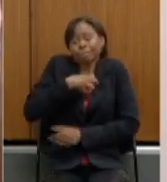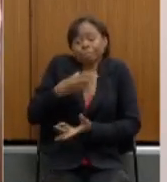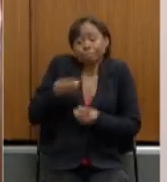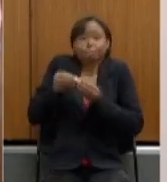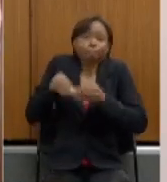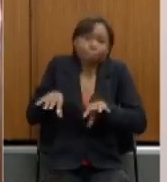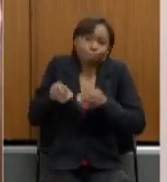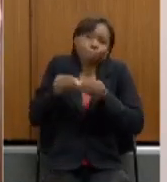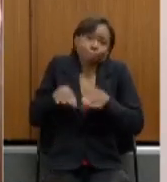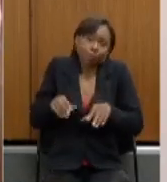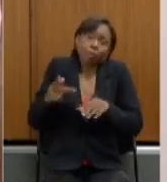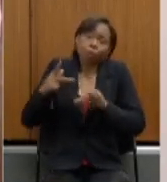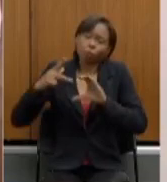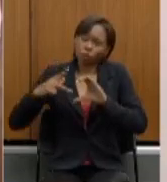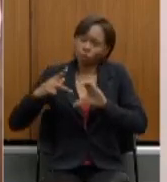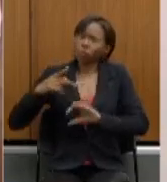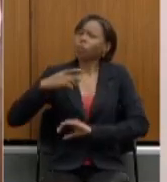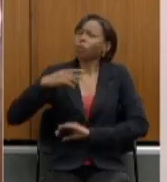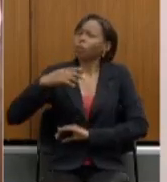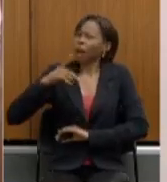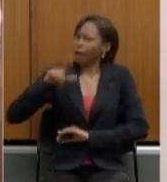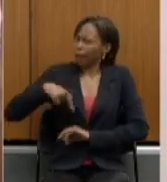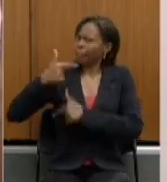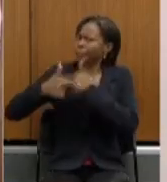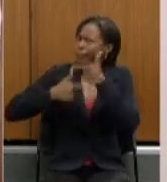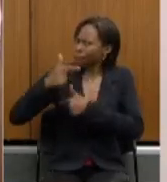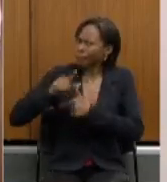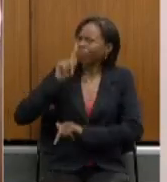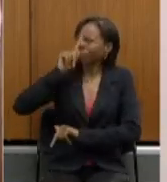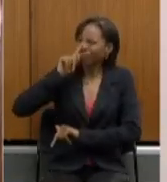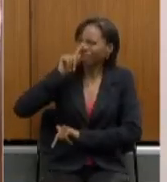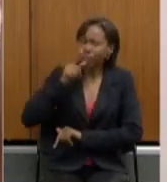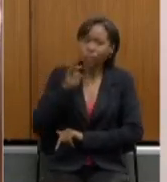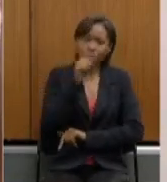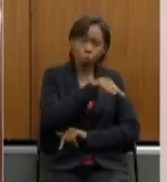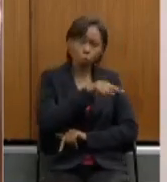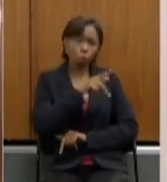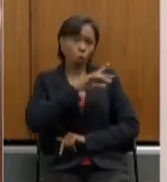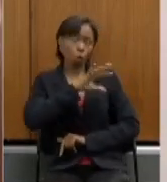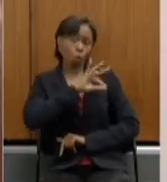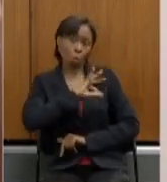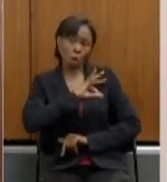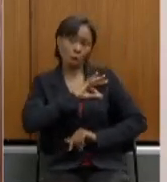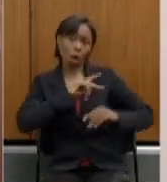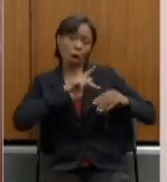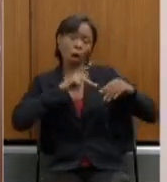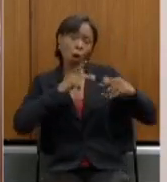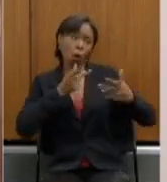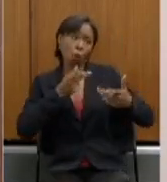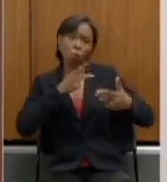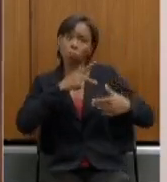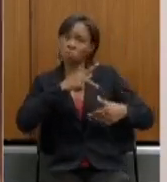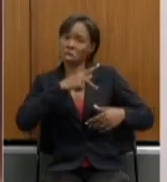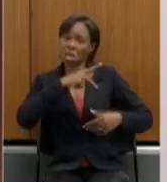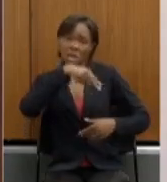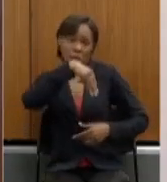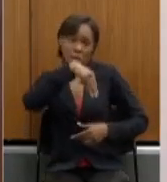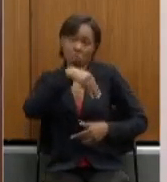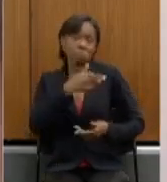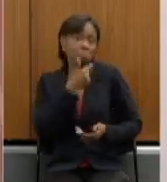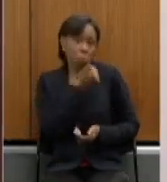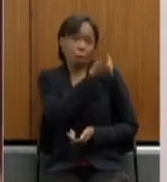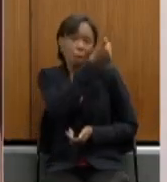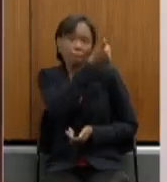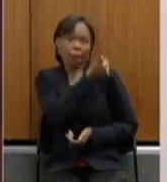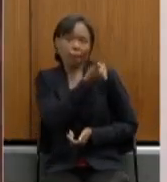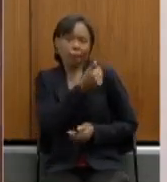comparativamente é uma atividade de risco e os policiais militares tiveram uma melhoria vamos dizer nessa nessa em